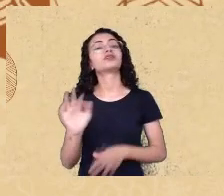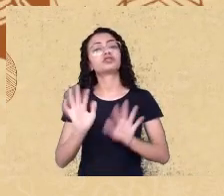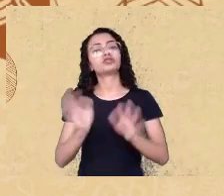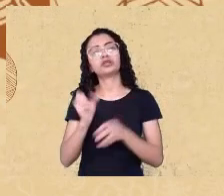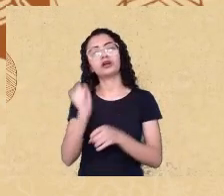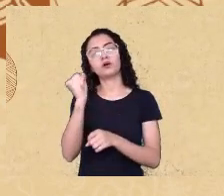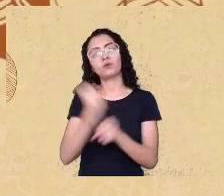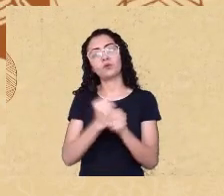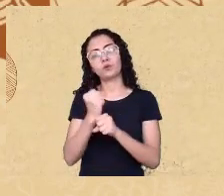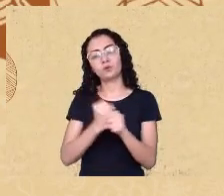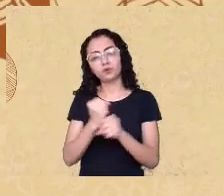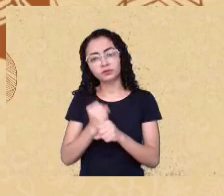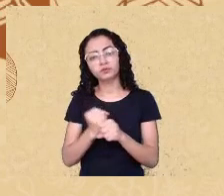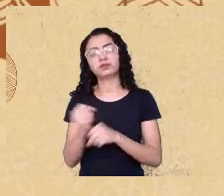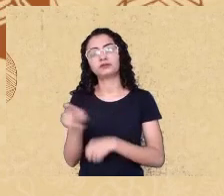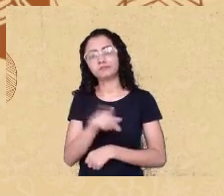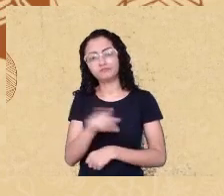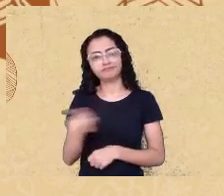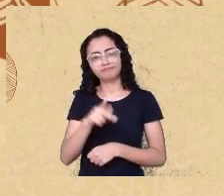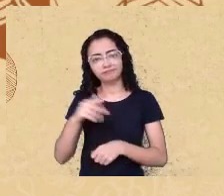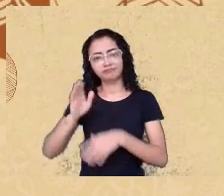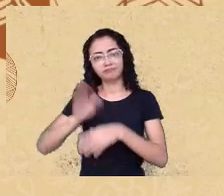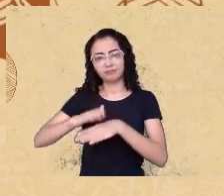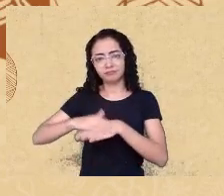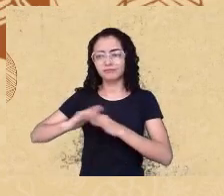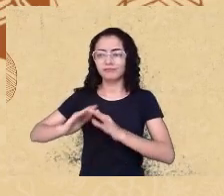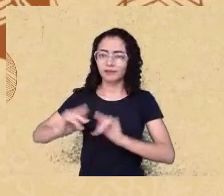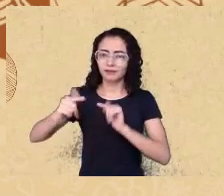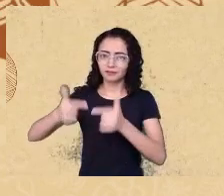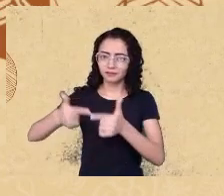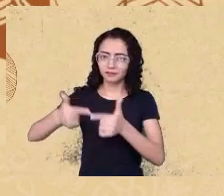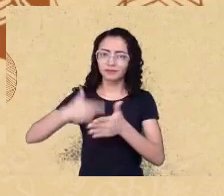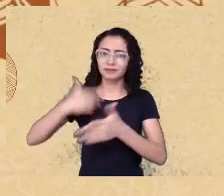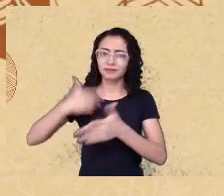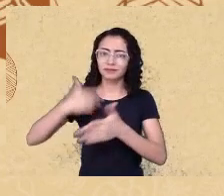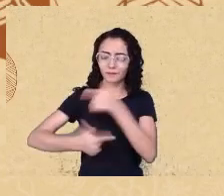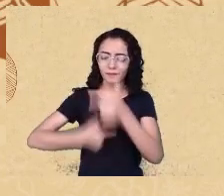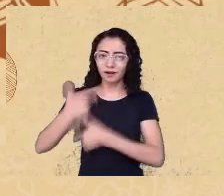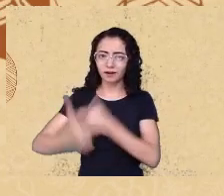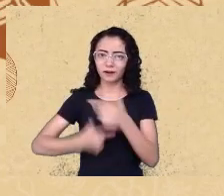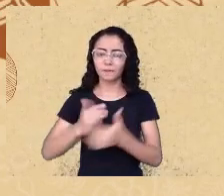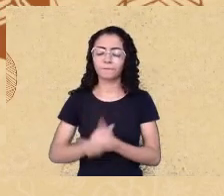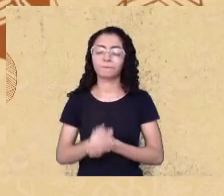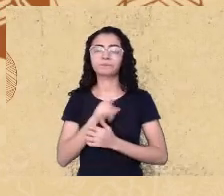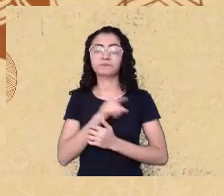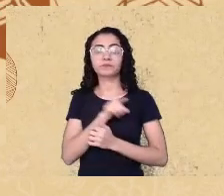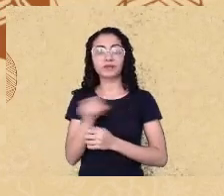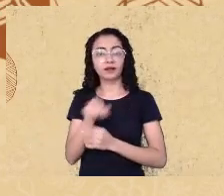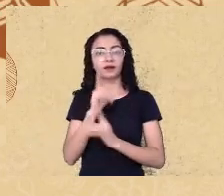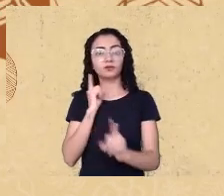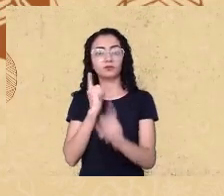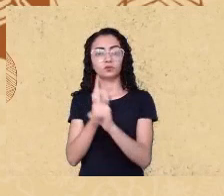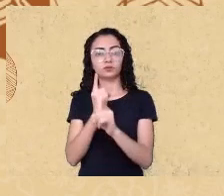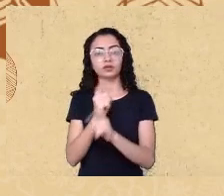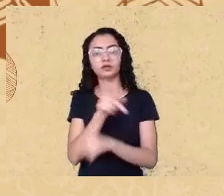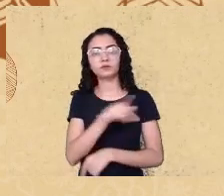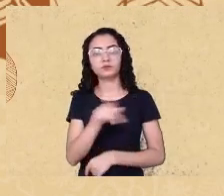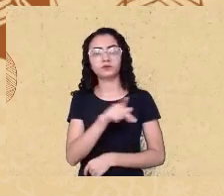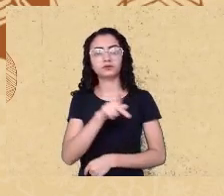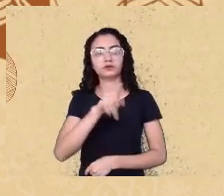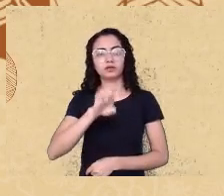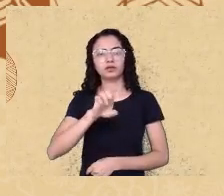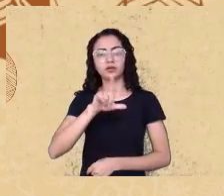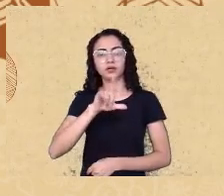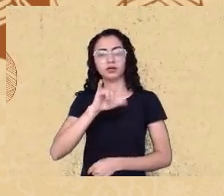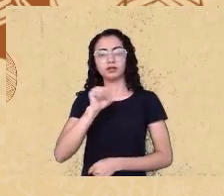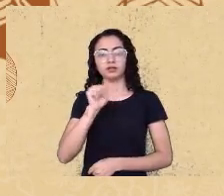Federal de Roraima, onde eu conheci a professora Eliane, tive a oportunidade de trabalhar nessa instituição durante quatro anos no Norte brasileiro,